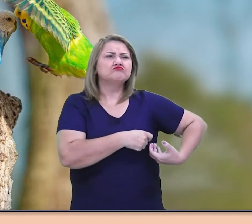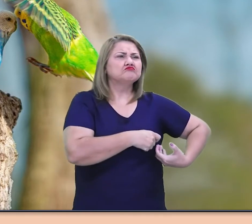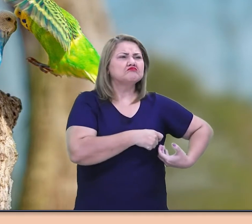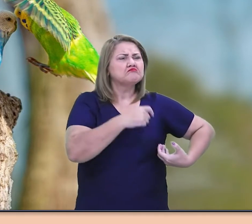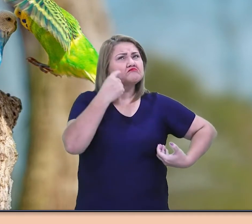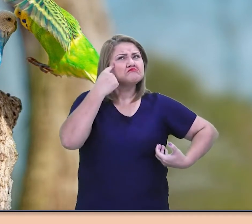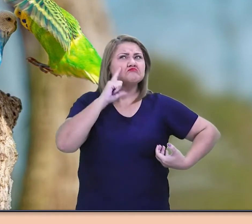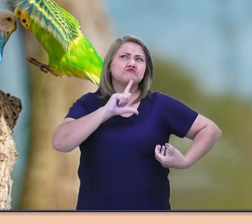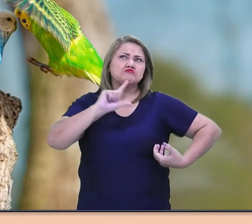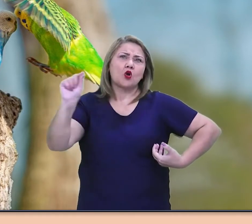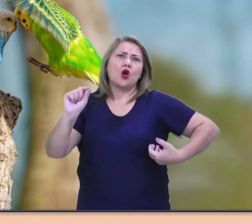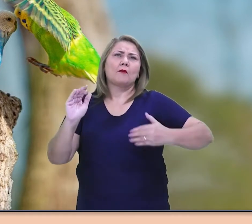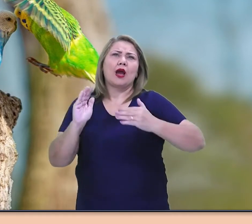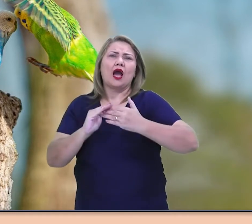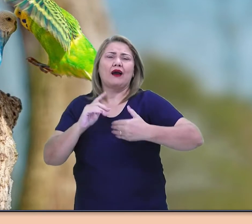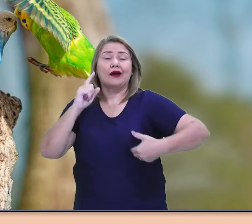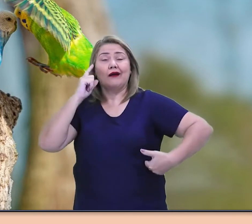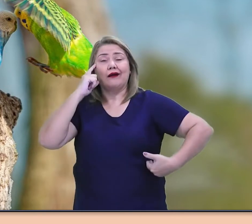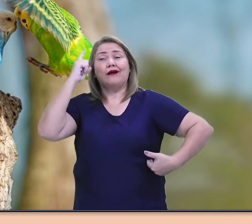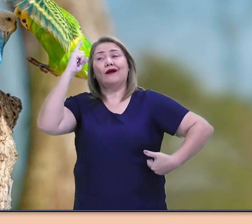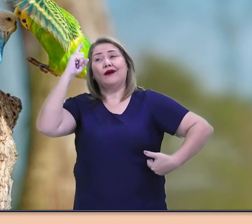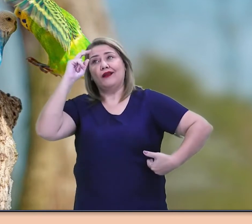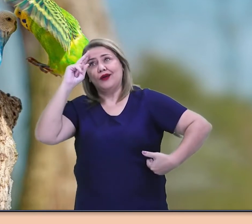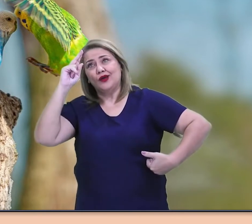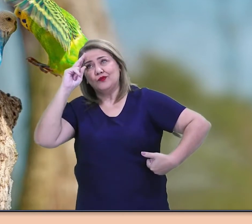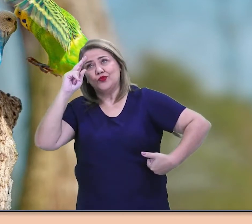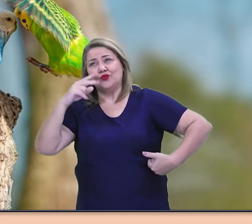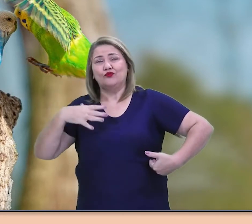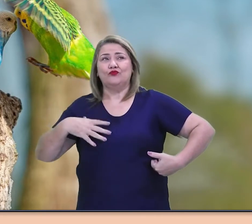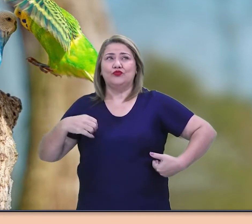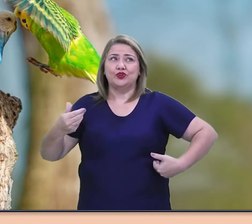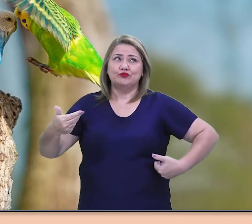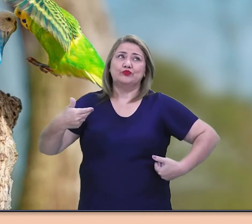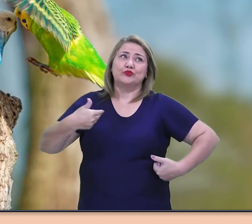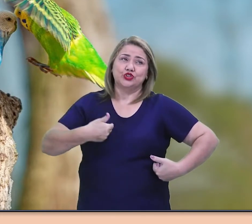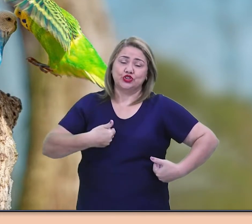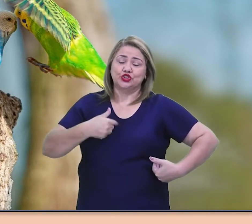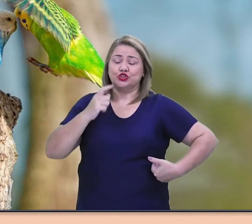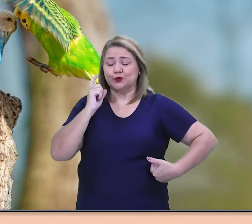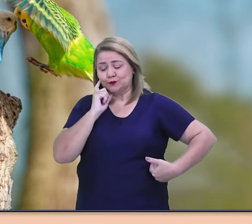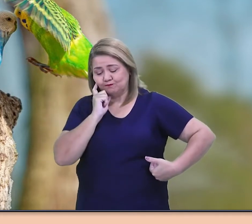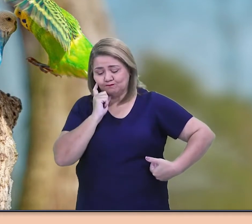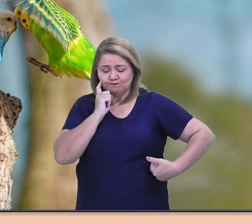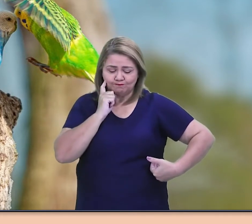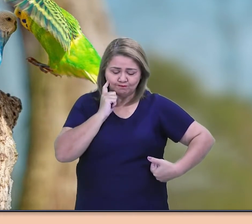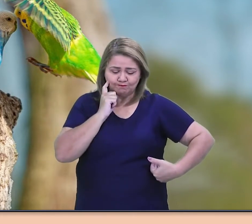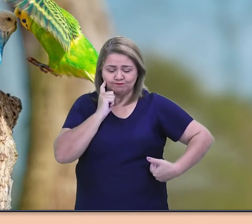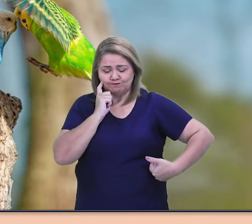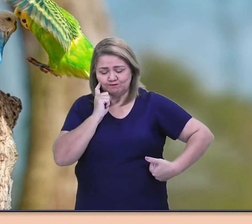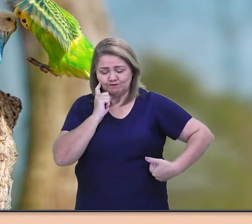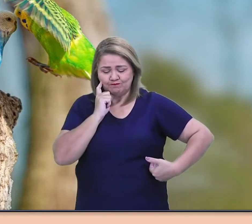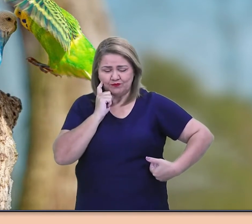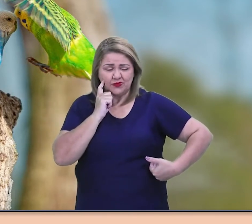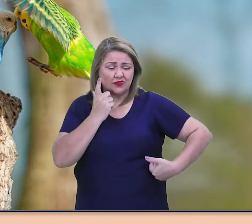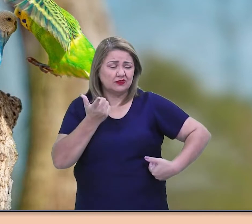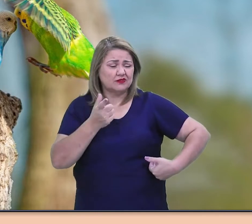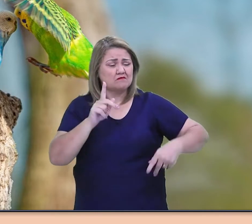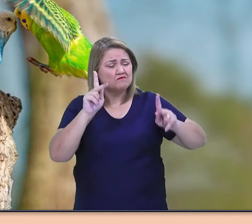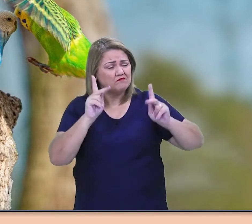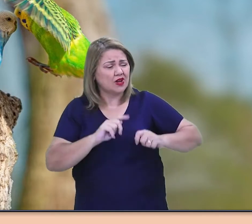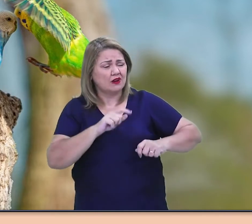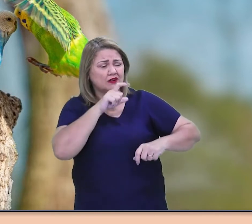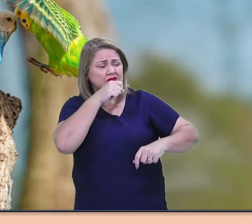de casa, quando se lembrou do pedido do pequeno. Ora, deixassem lá em paz os passarinhos.